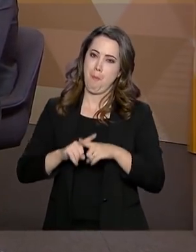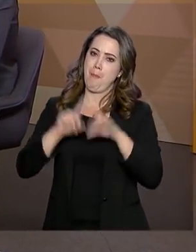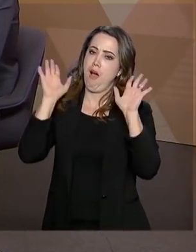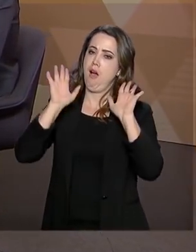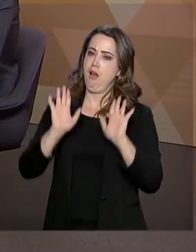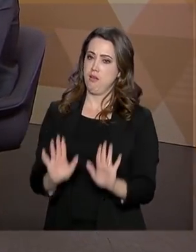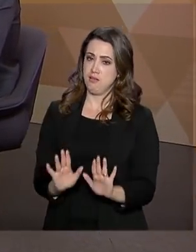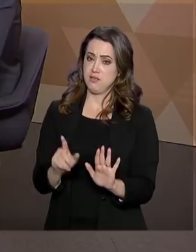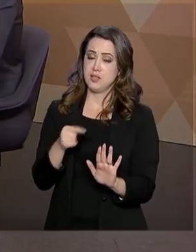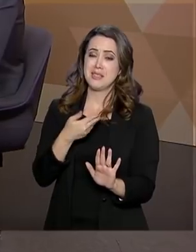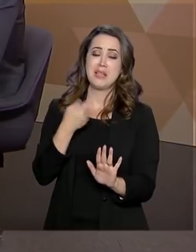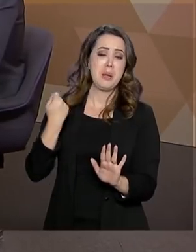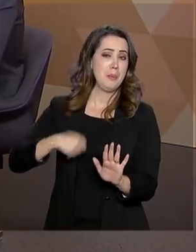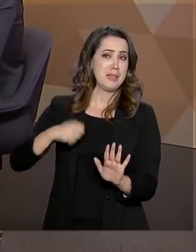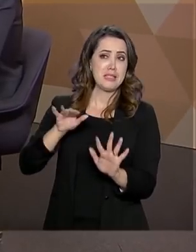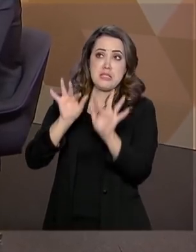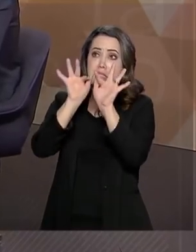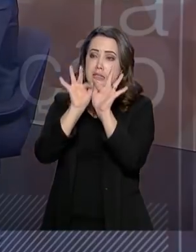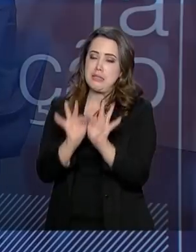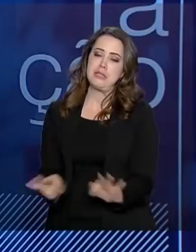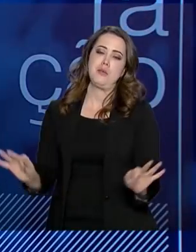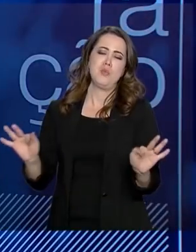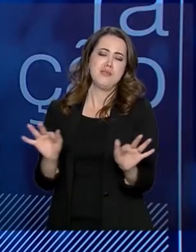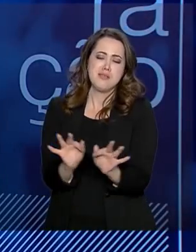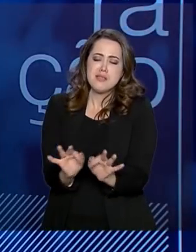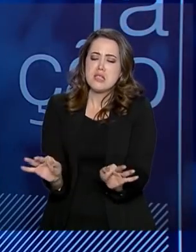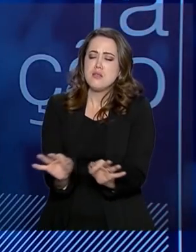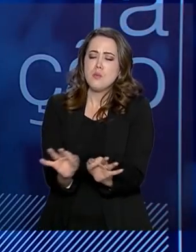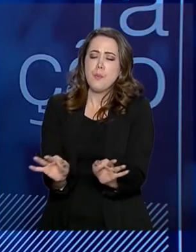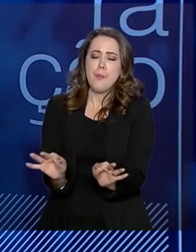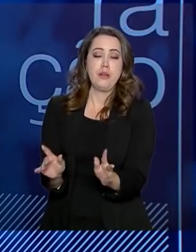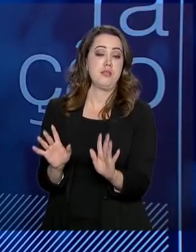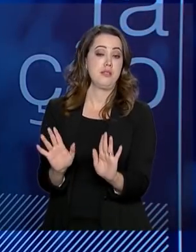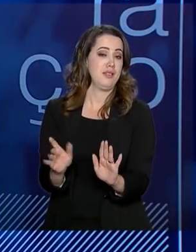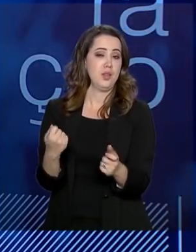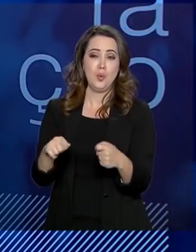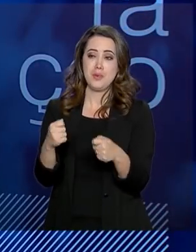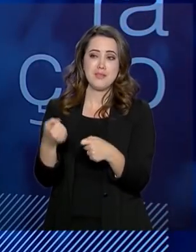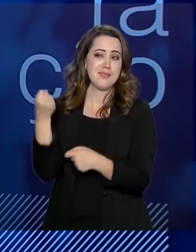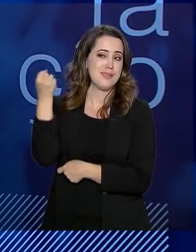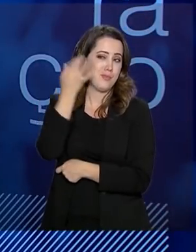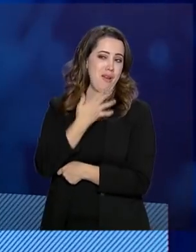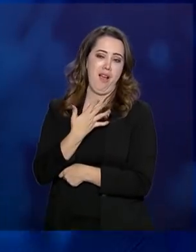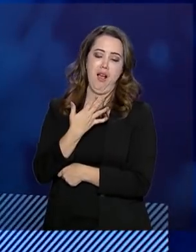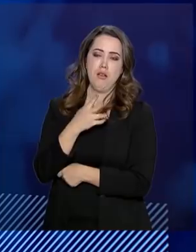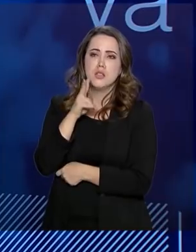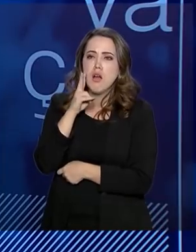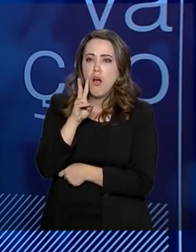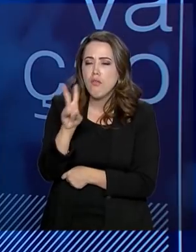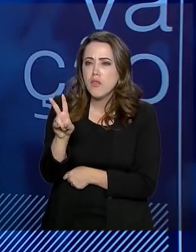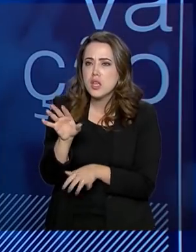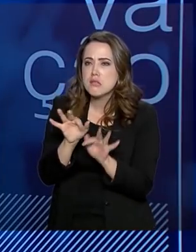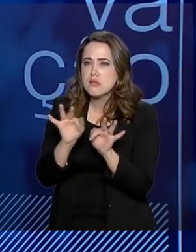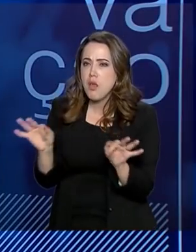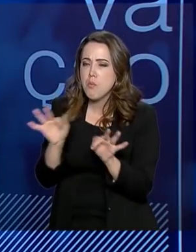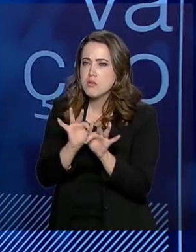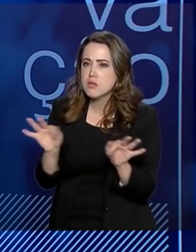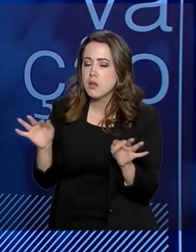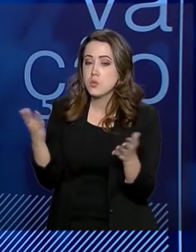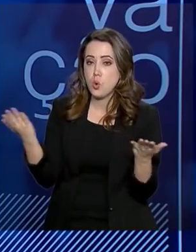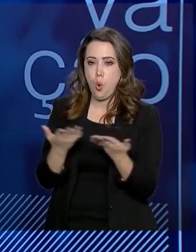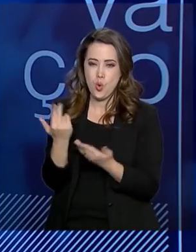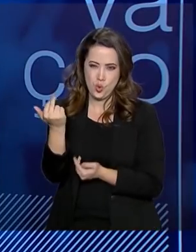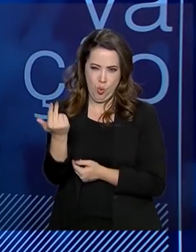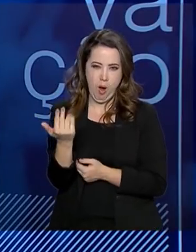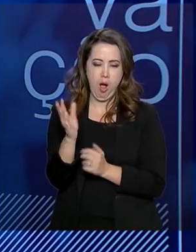serviço digital de governo tem que ser tão simples, mas tão simples, que ele não precisa ser ensinado. Se ele for simples o suficiente, como hoje